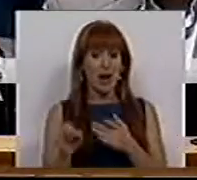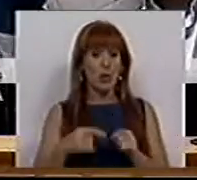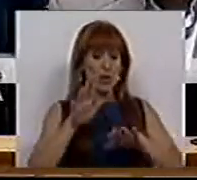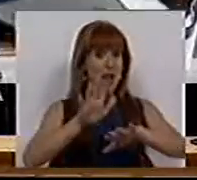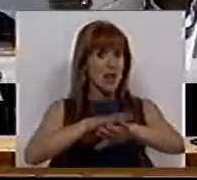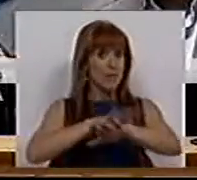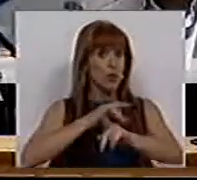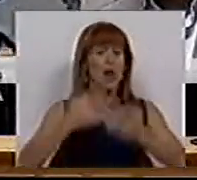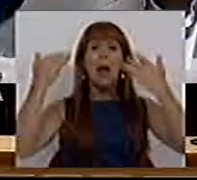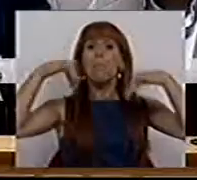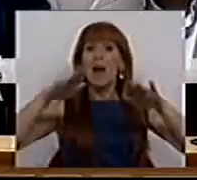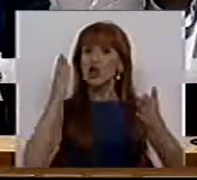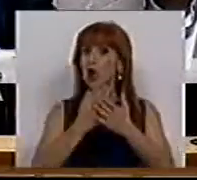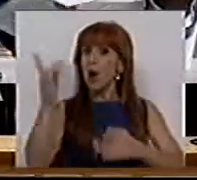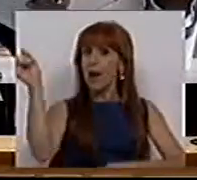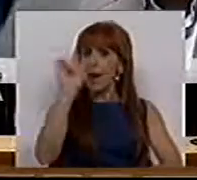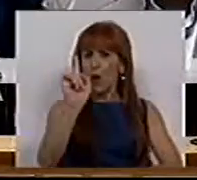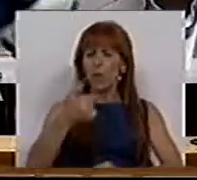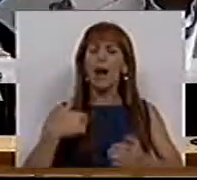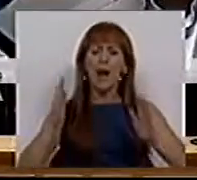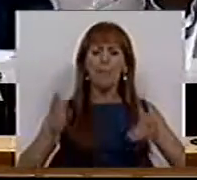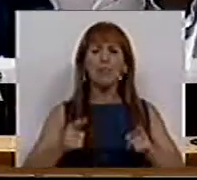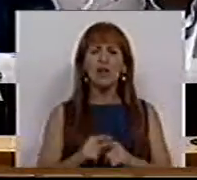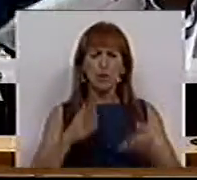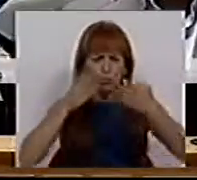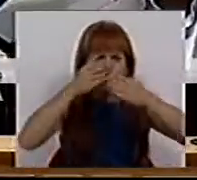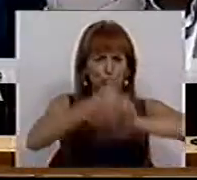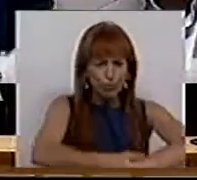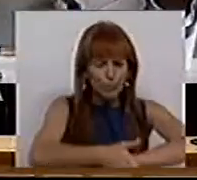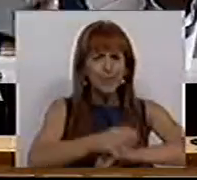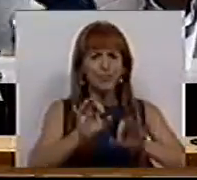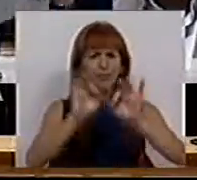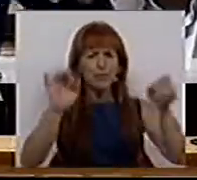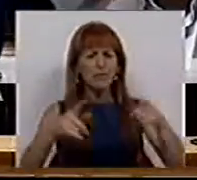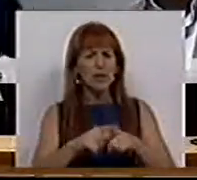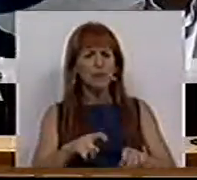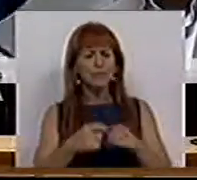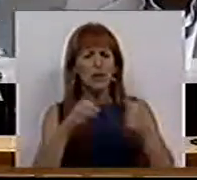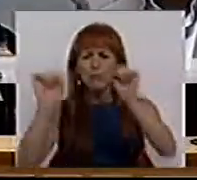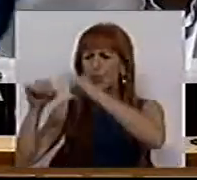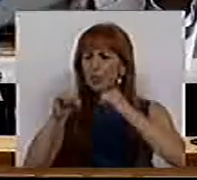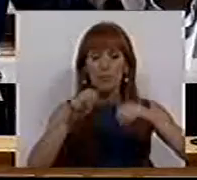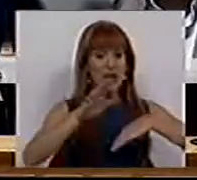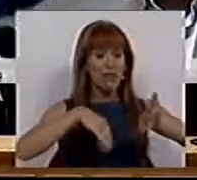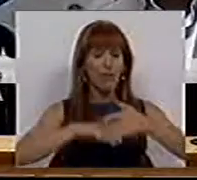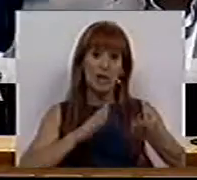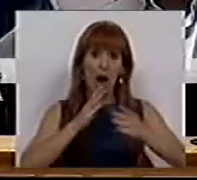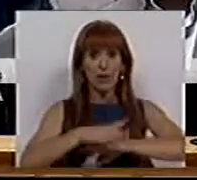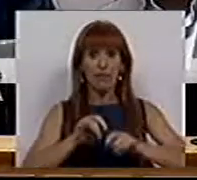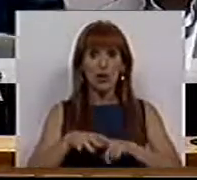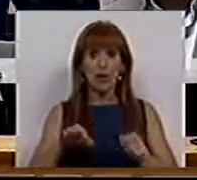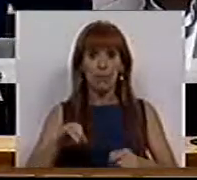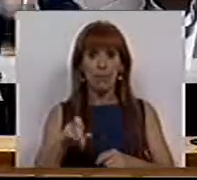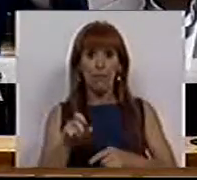administrativo, mas não só. É preciso uma intervenção em termos da concertação que é feita através da